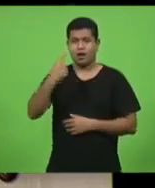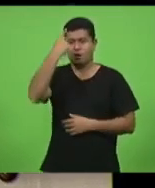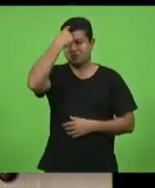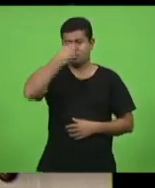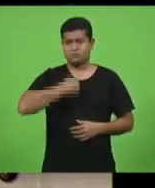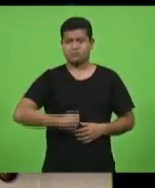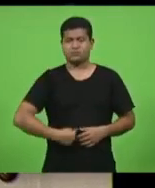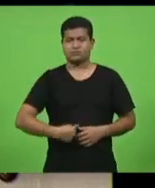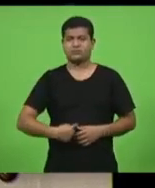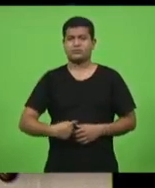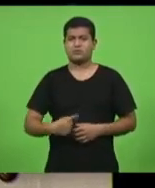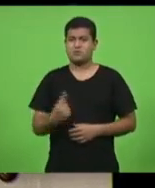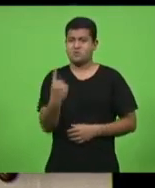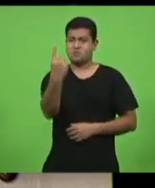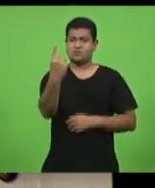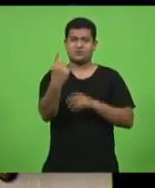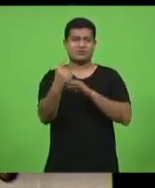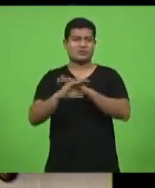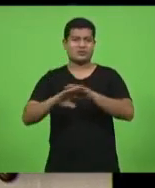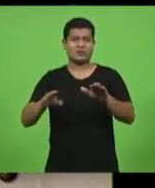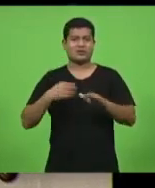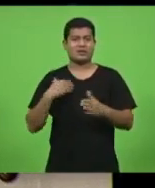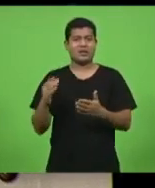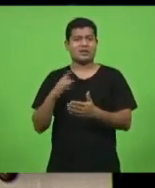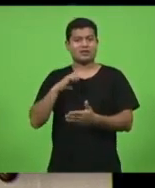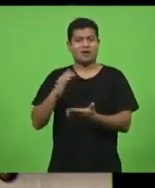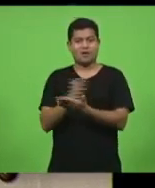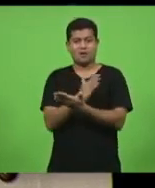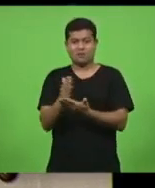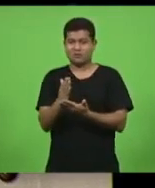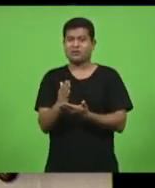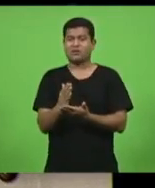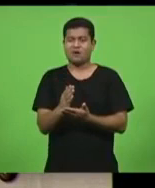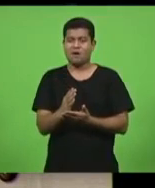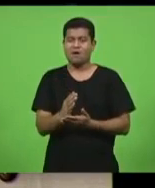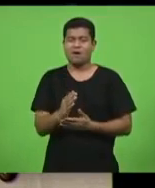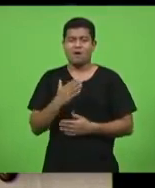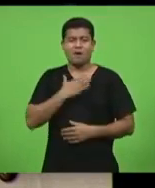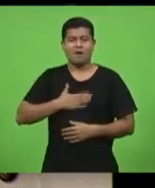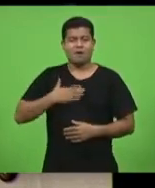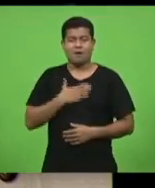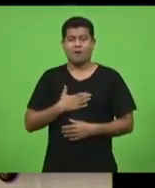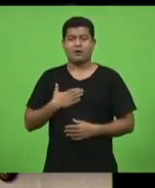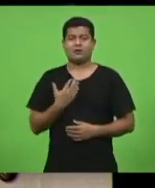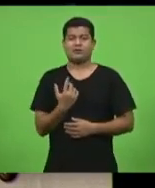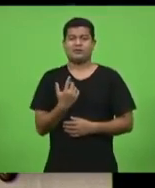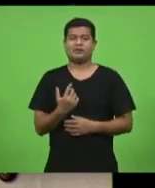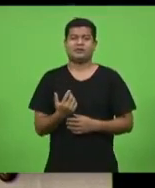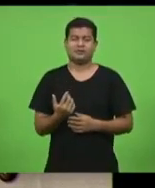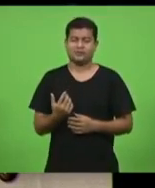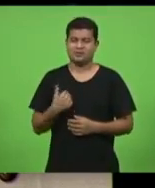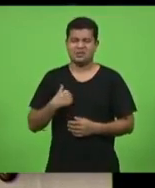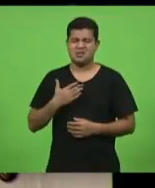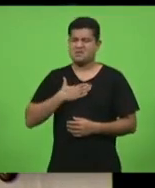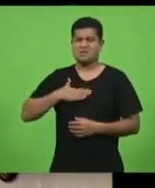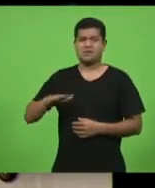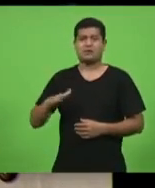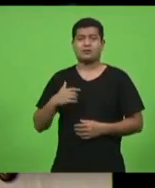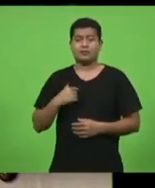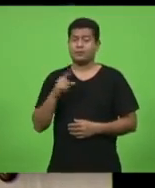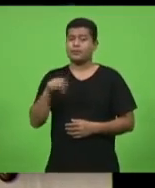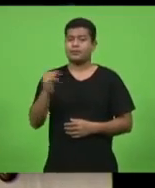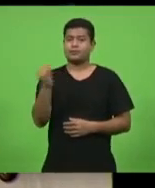Você falou, tem gente que gosta e quem não gosta, mas você tem personalidade. Isso é muito importante na vida do homem público. E o